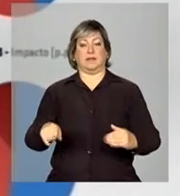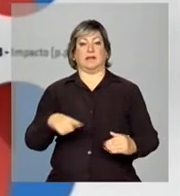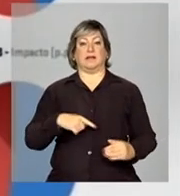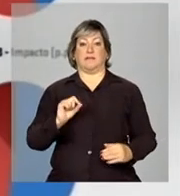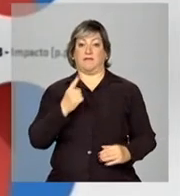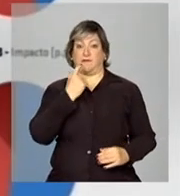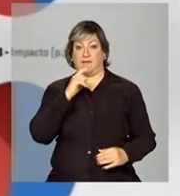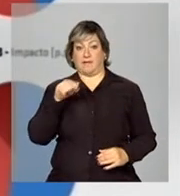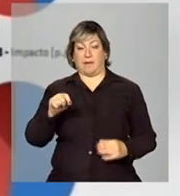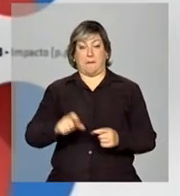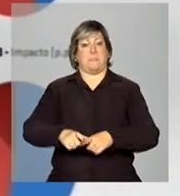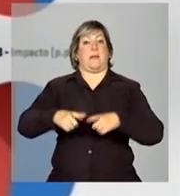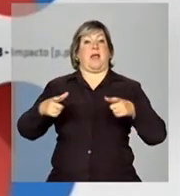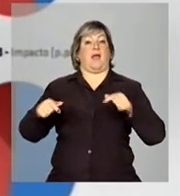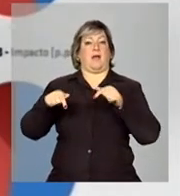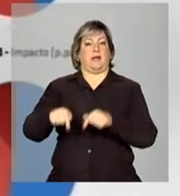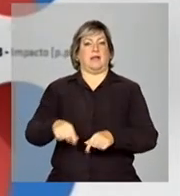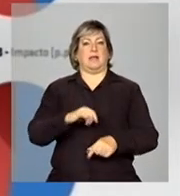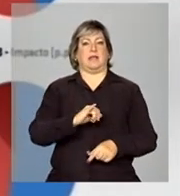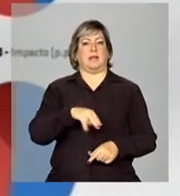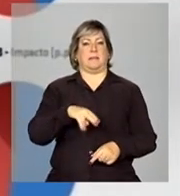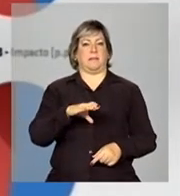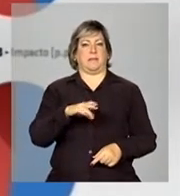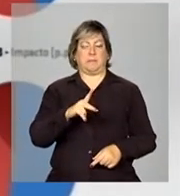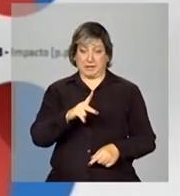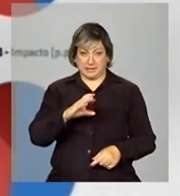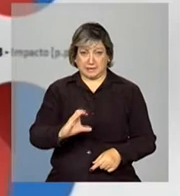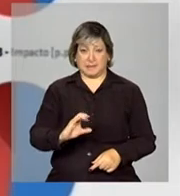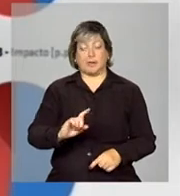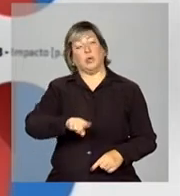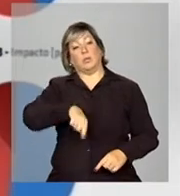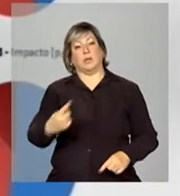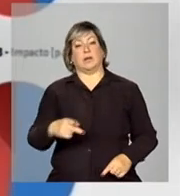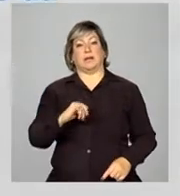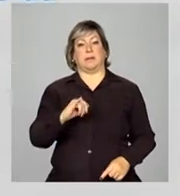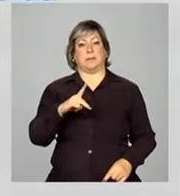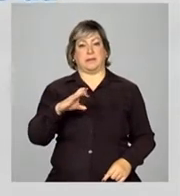vermelha, ela é maior aqui no NPC do que no IPCA.